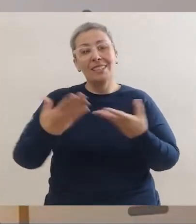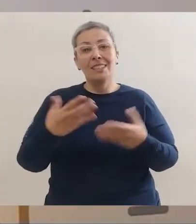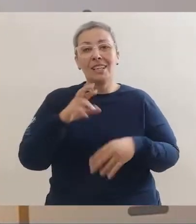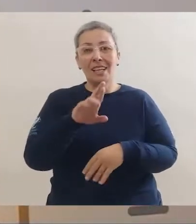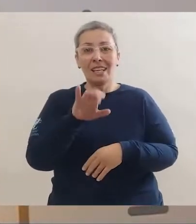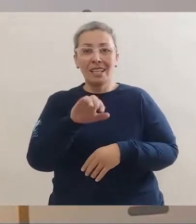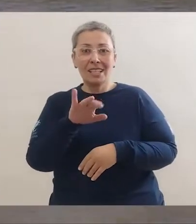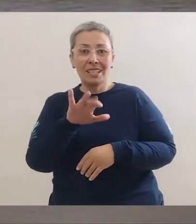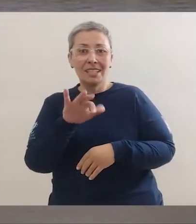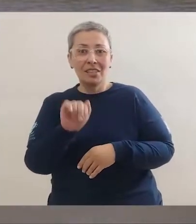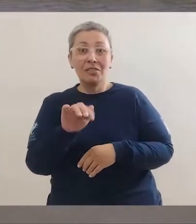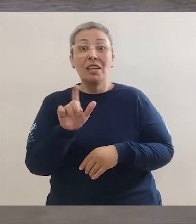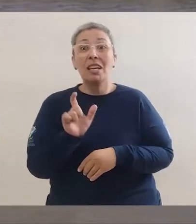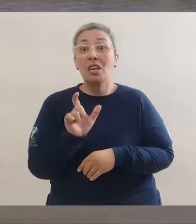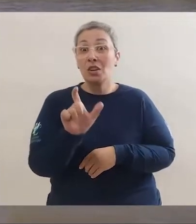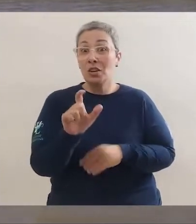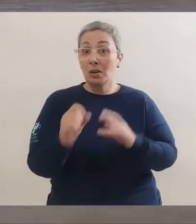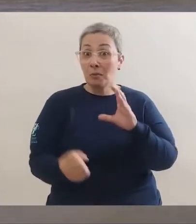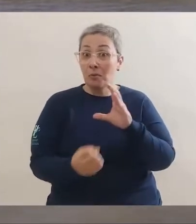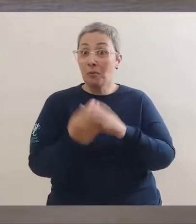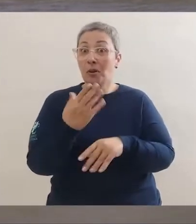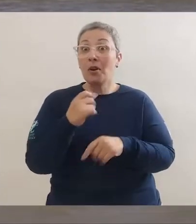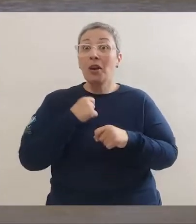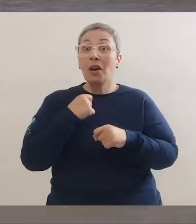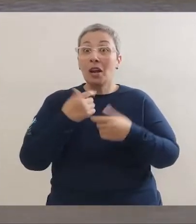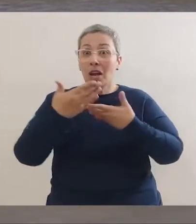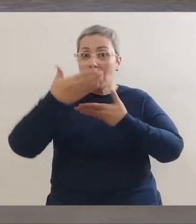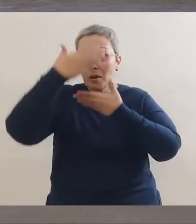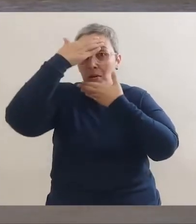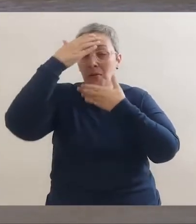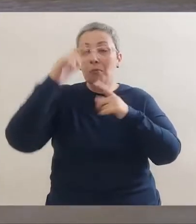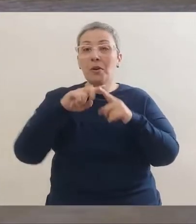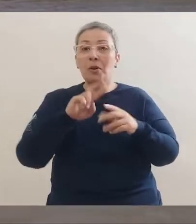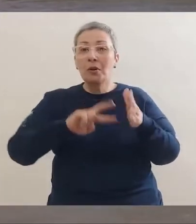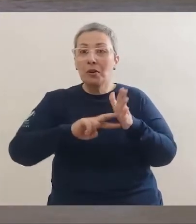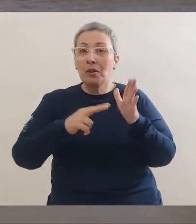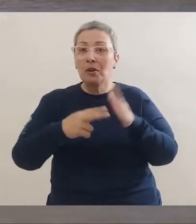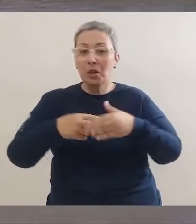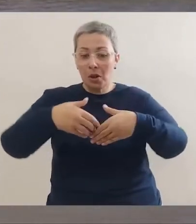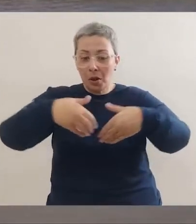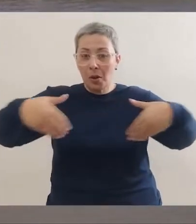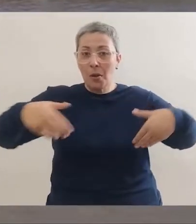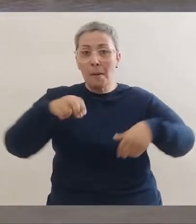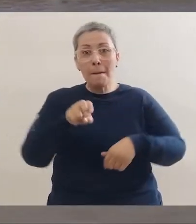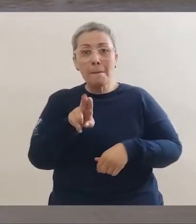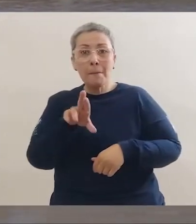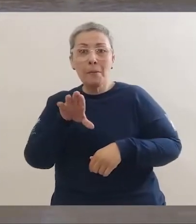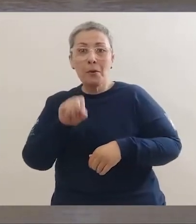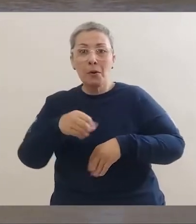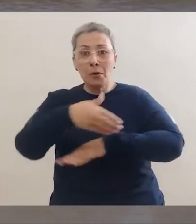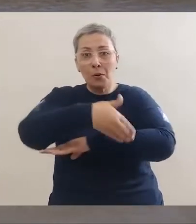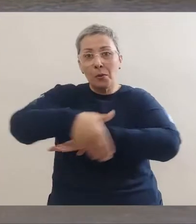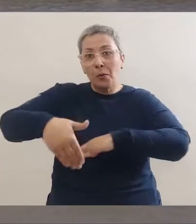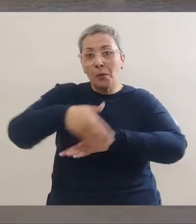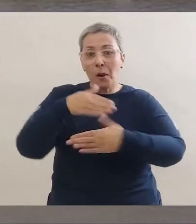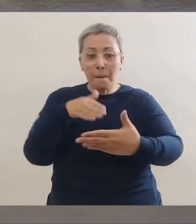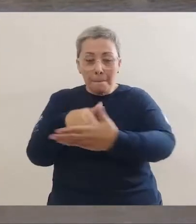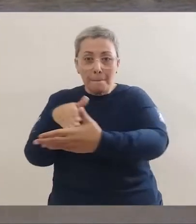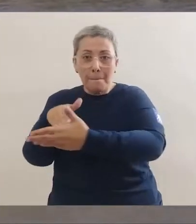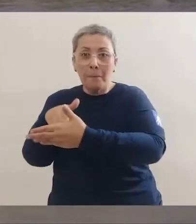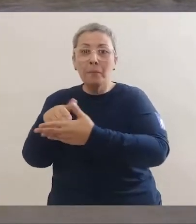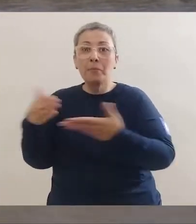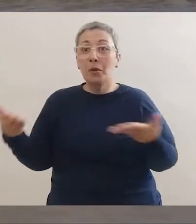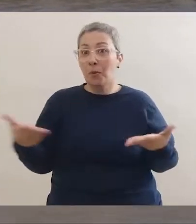encontra a cidade. Recife é uma palavra de origem árabe que significa muro, calçada,